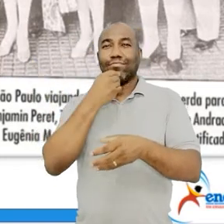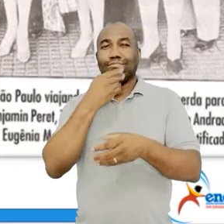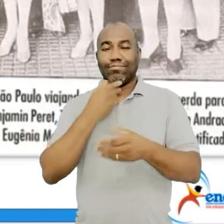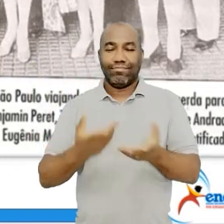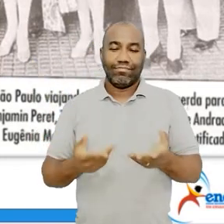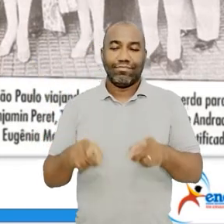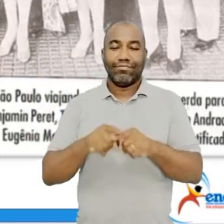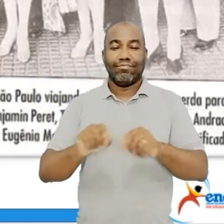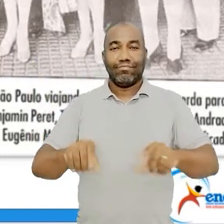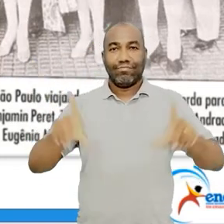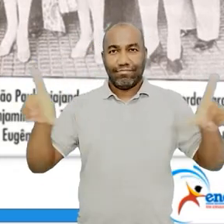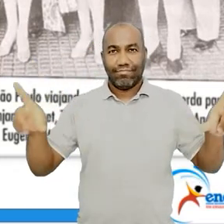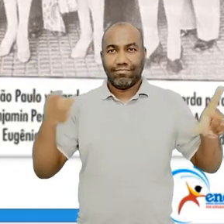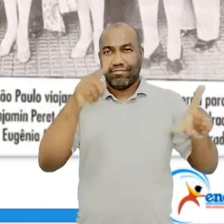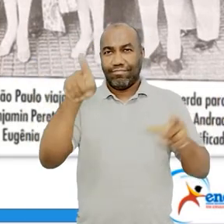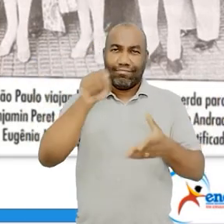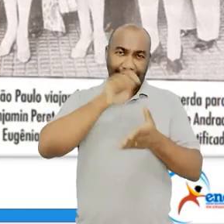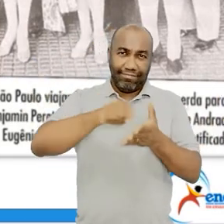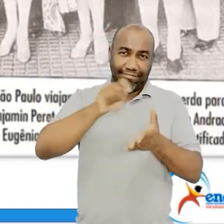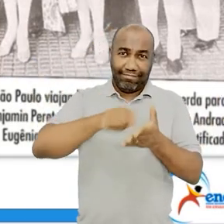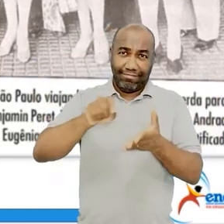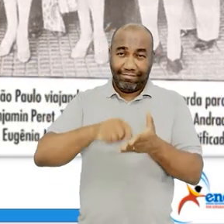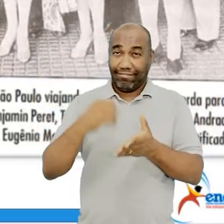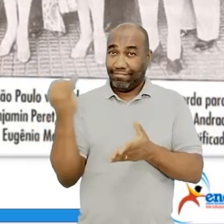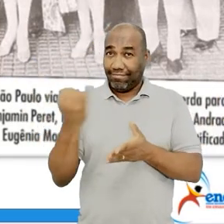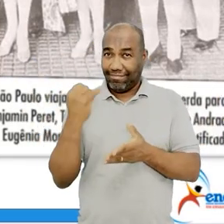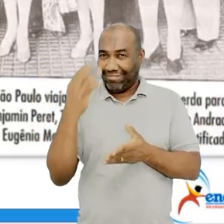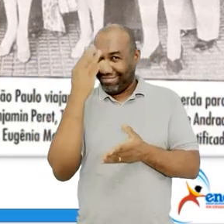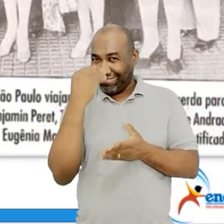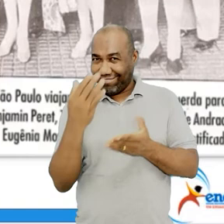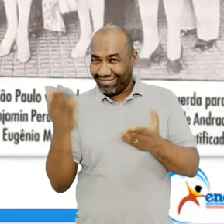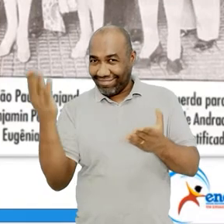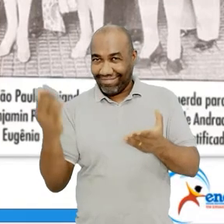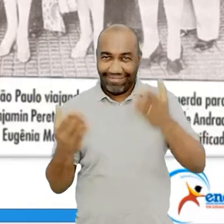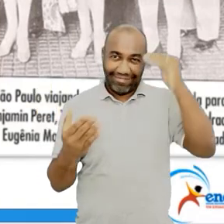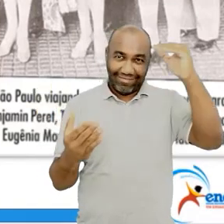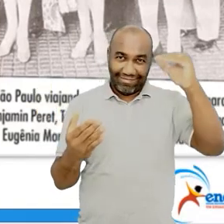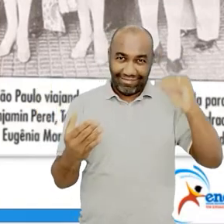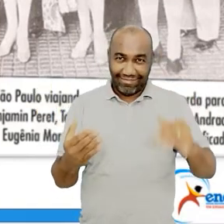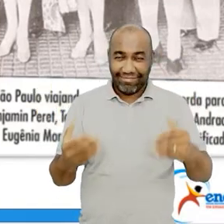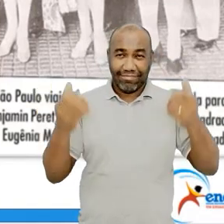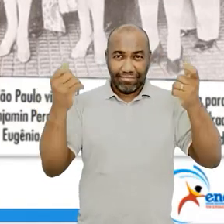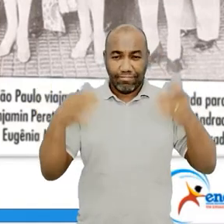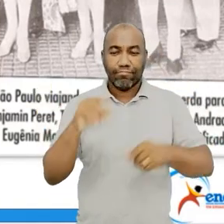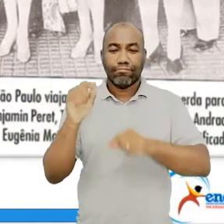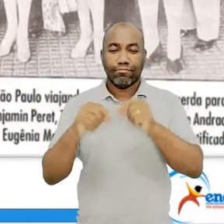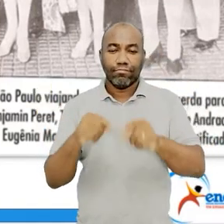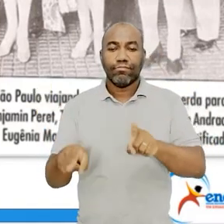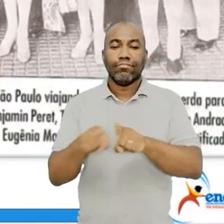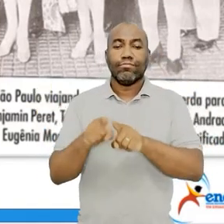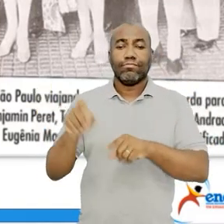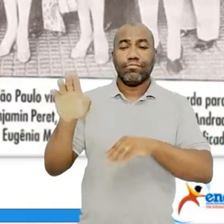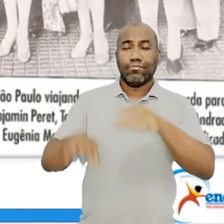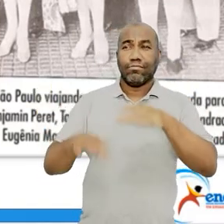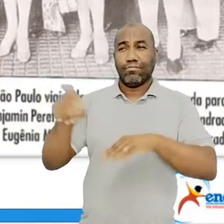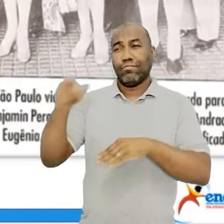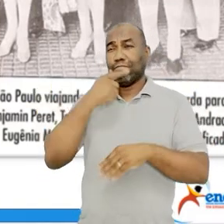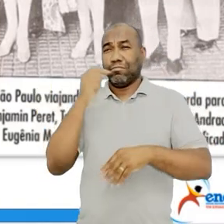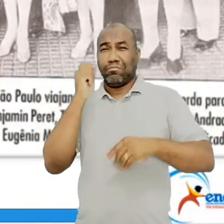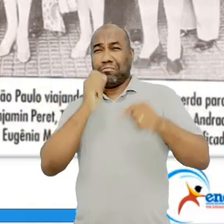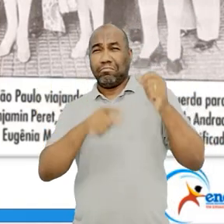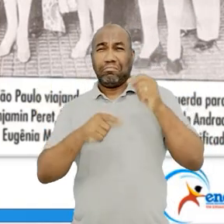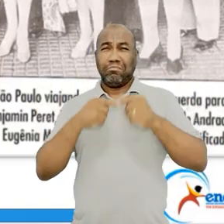printa essa tela, anota aí aquela questão da crítica, da acidez, ele sempre falando,